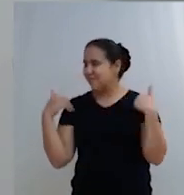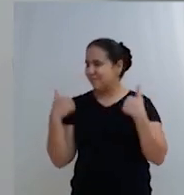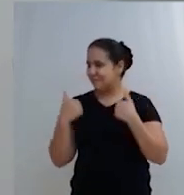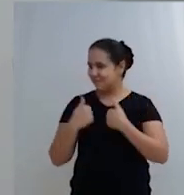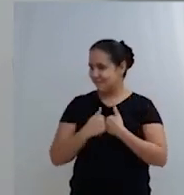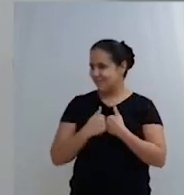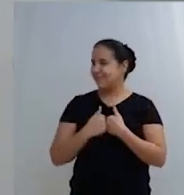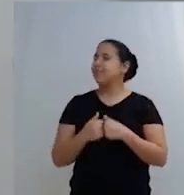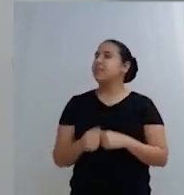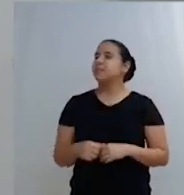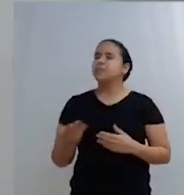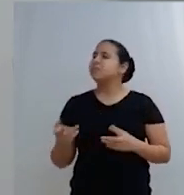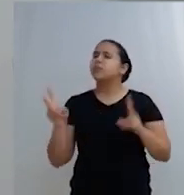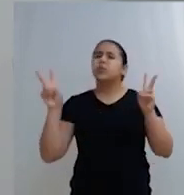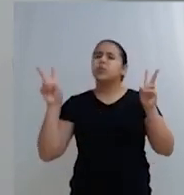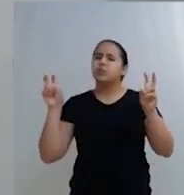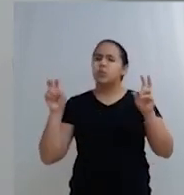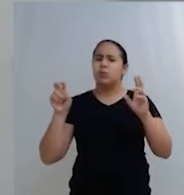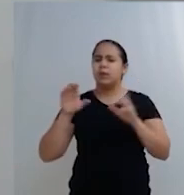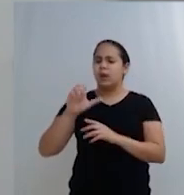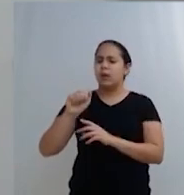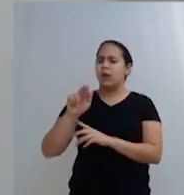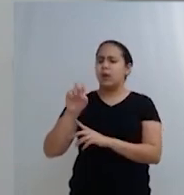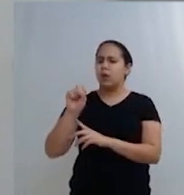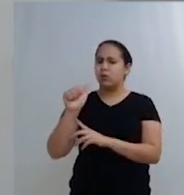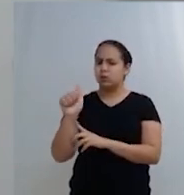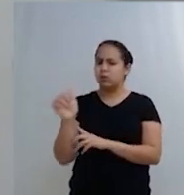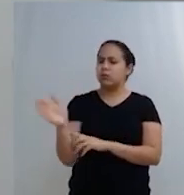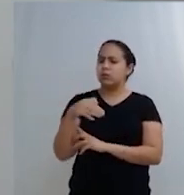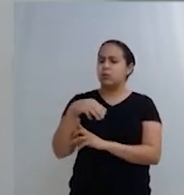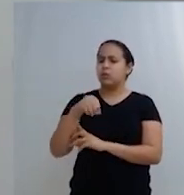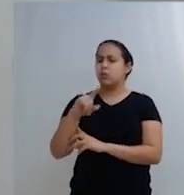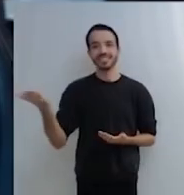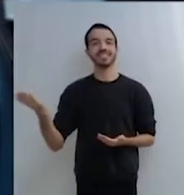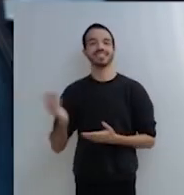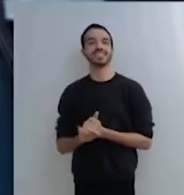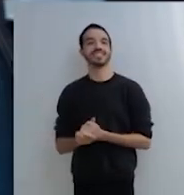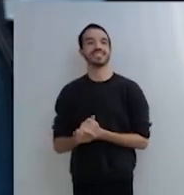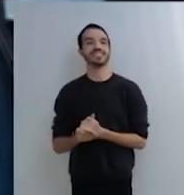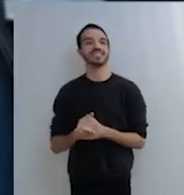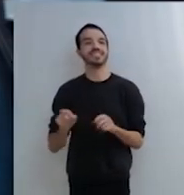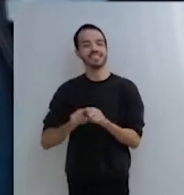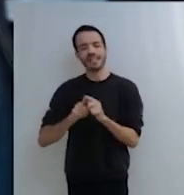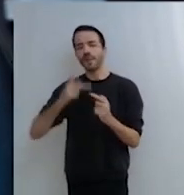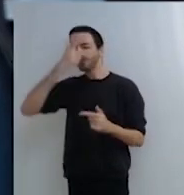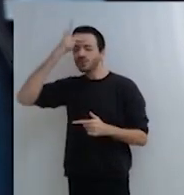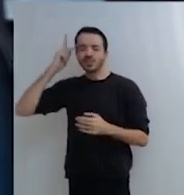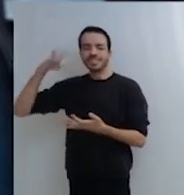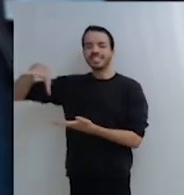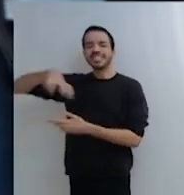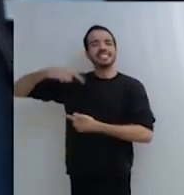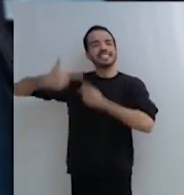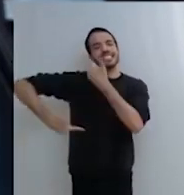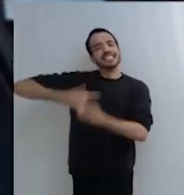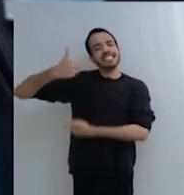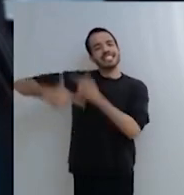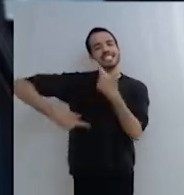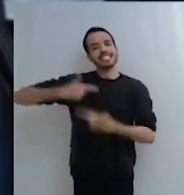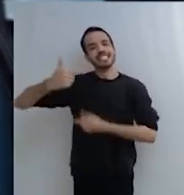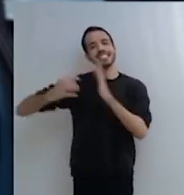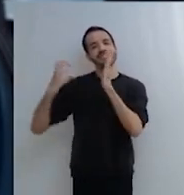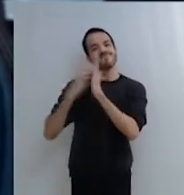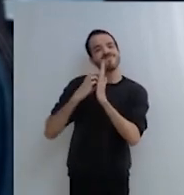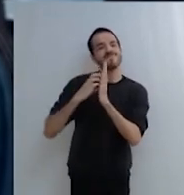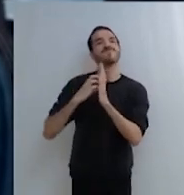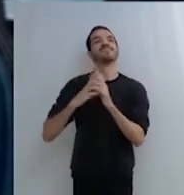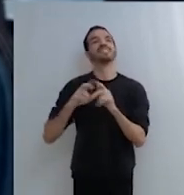Precedentes do STJ, Marcelo Ornelas, atuou como mediador. Foram abordados no webinário temas como a relação